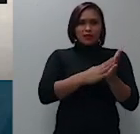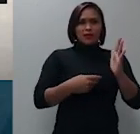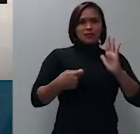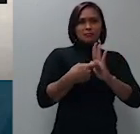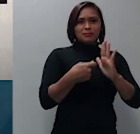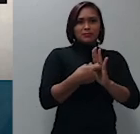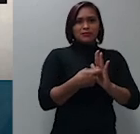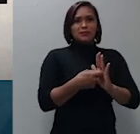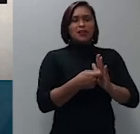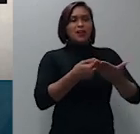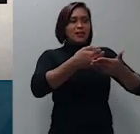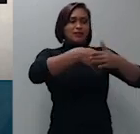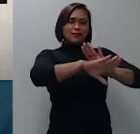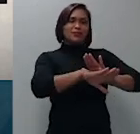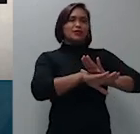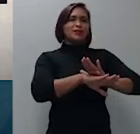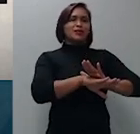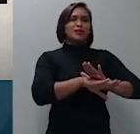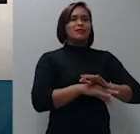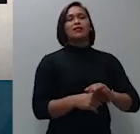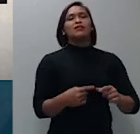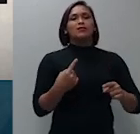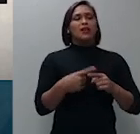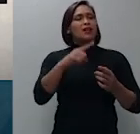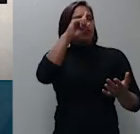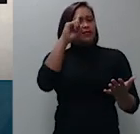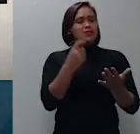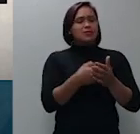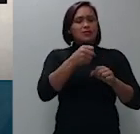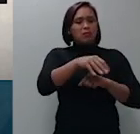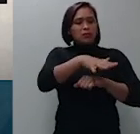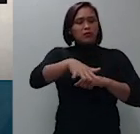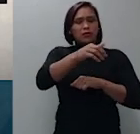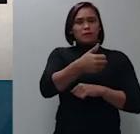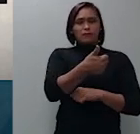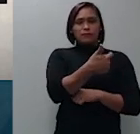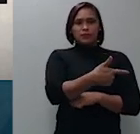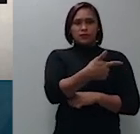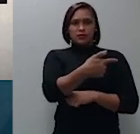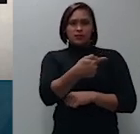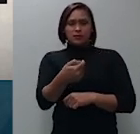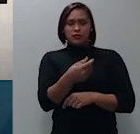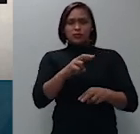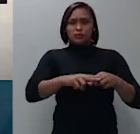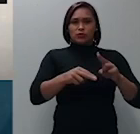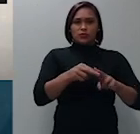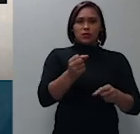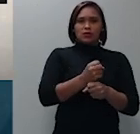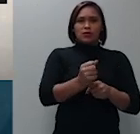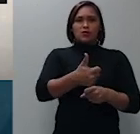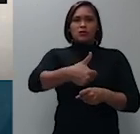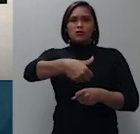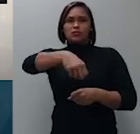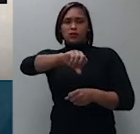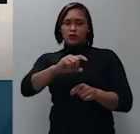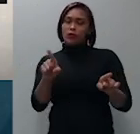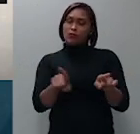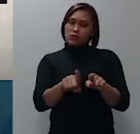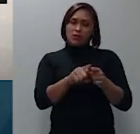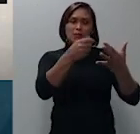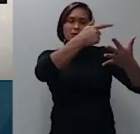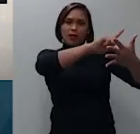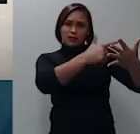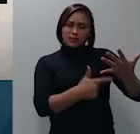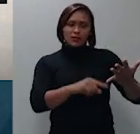tendo sido a decisão publicada em 27 de 6 de 2019 transcrevi também a decisão